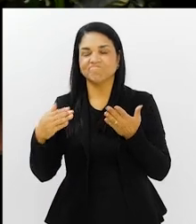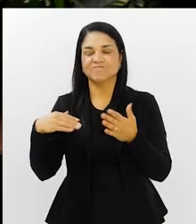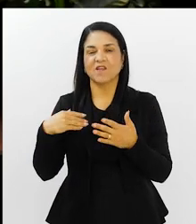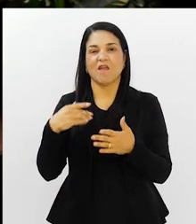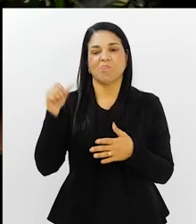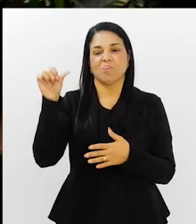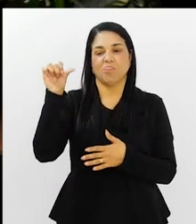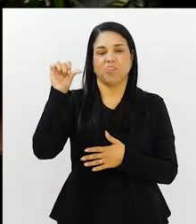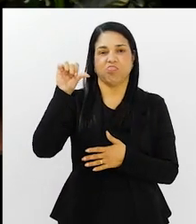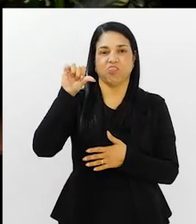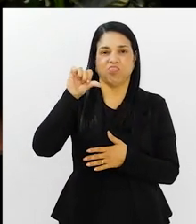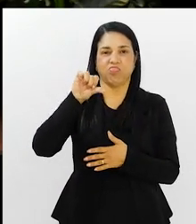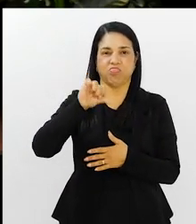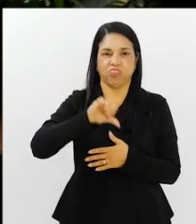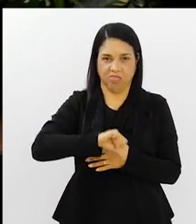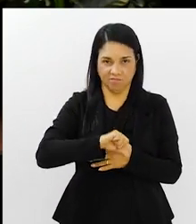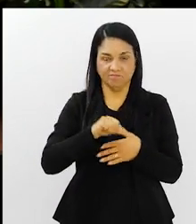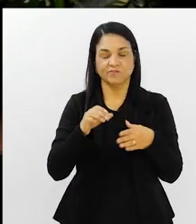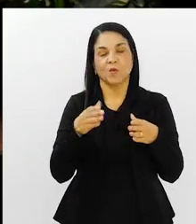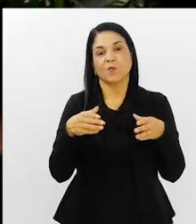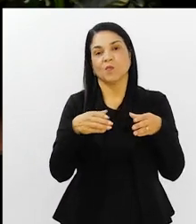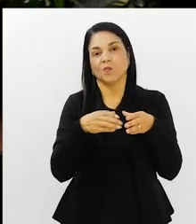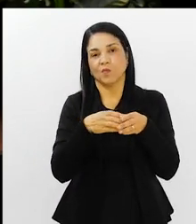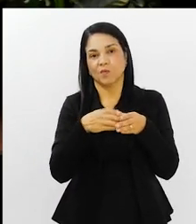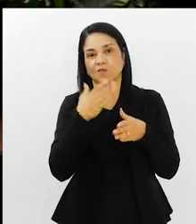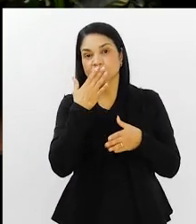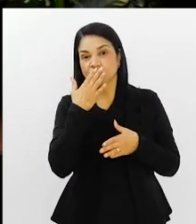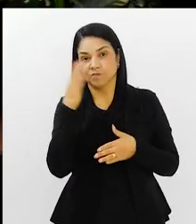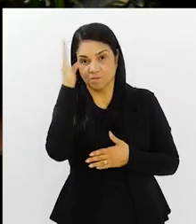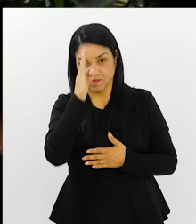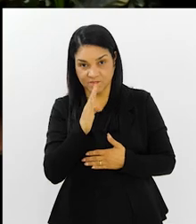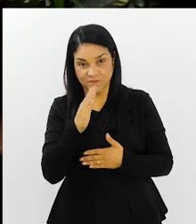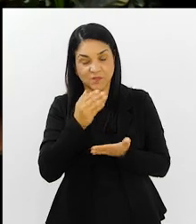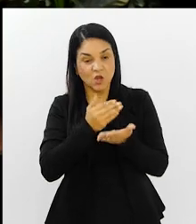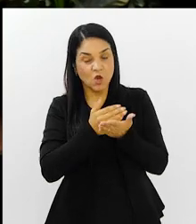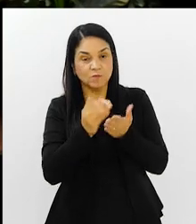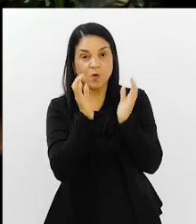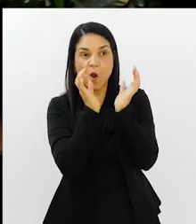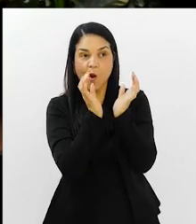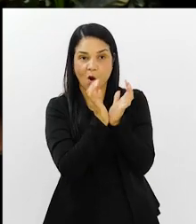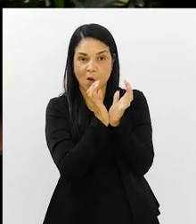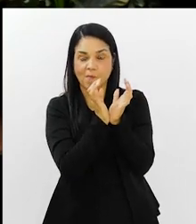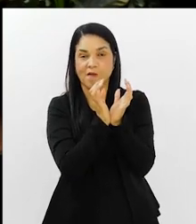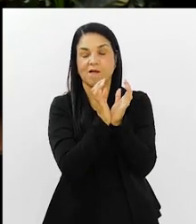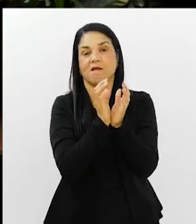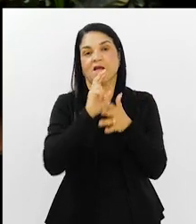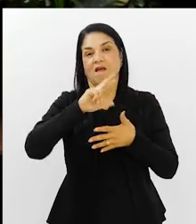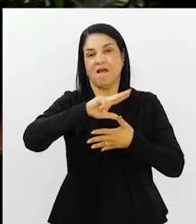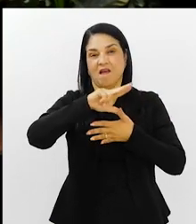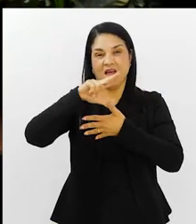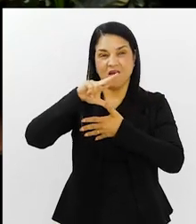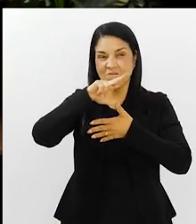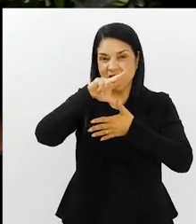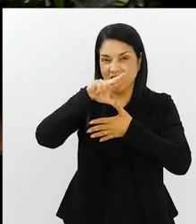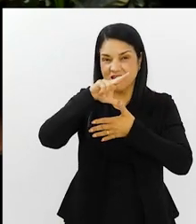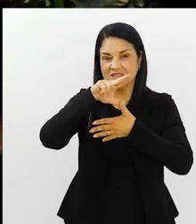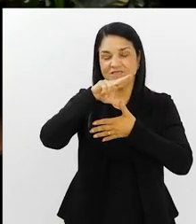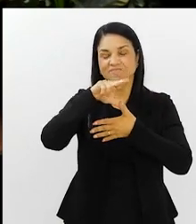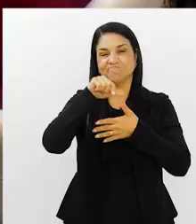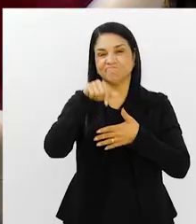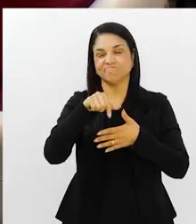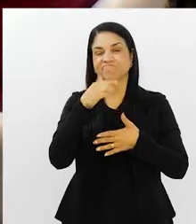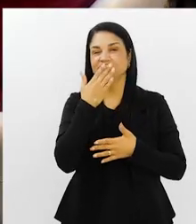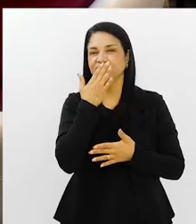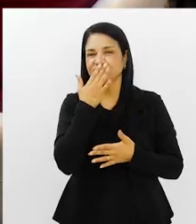fracasso da seleção brasileira. Ô Wagner, a gente começou com a Copa América, né? Fizemos um fracasso. A seleção,